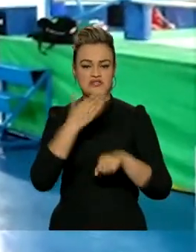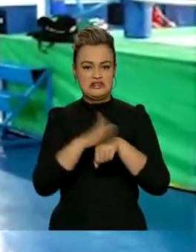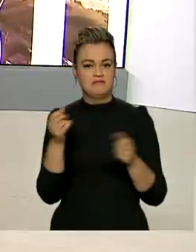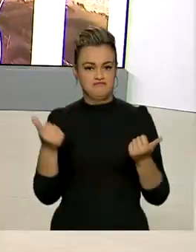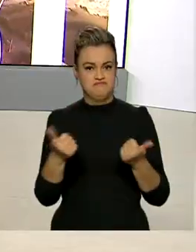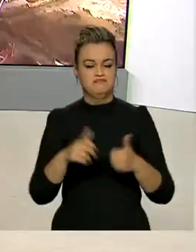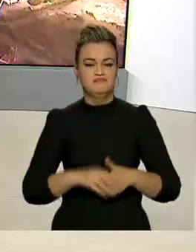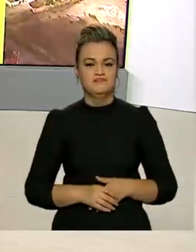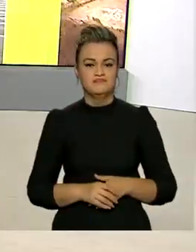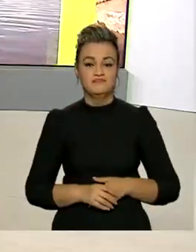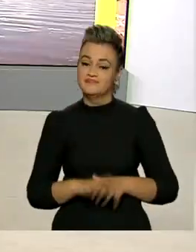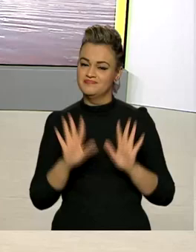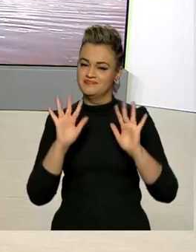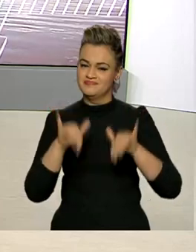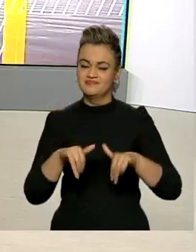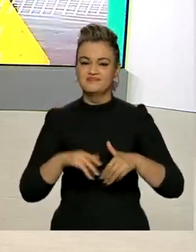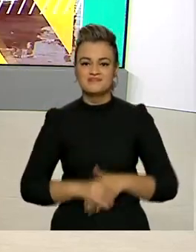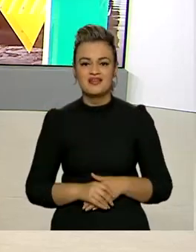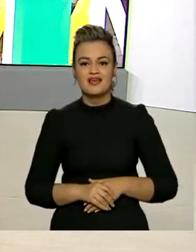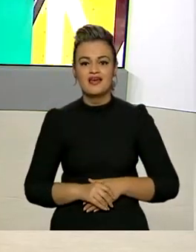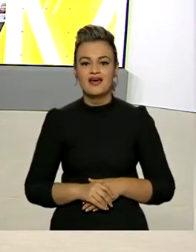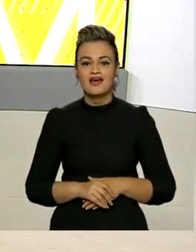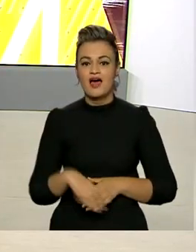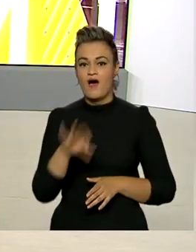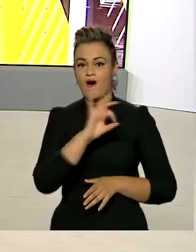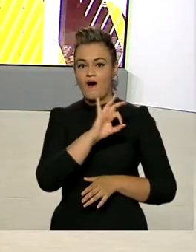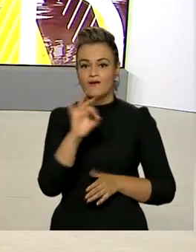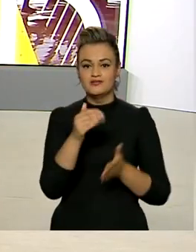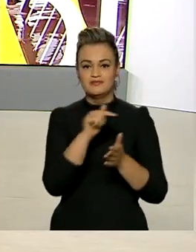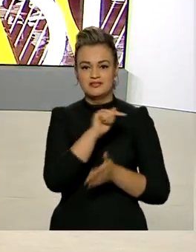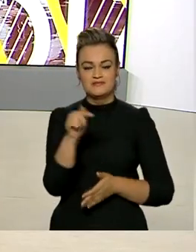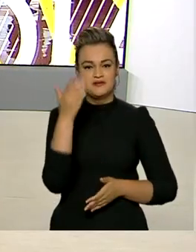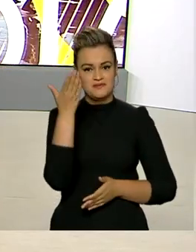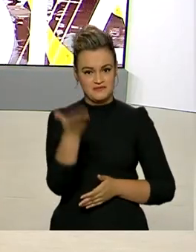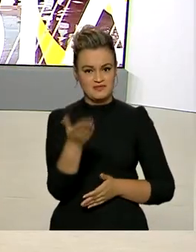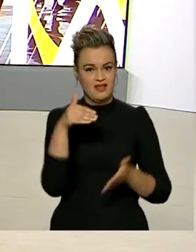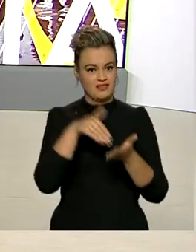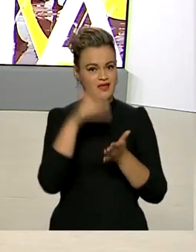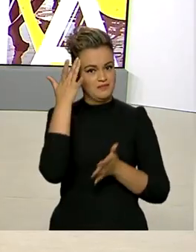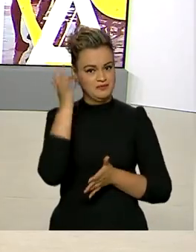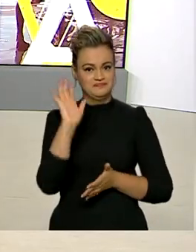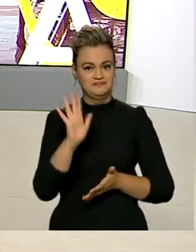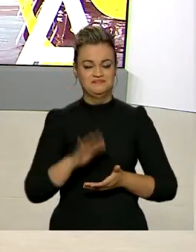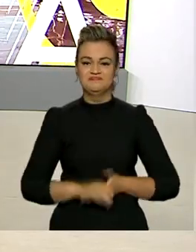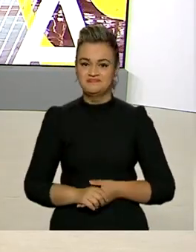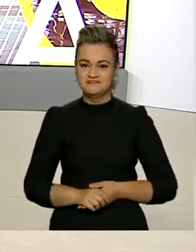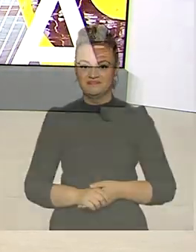treinamento. É isso, o Brasil em Dia fica por aqui. Ótimo início de semana para você e até amanhã.